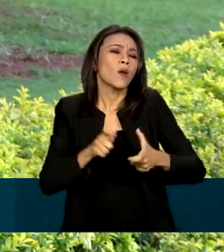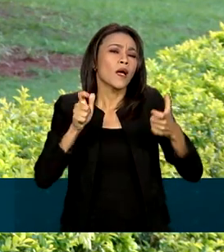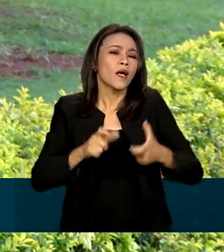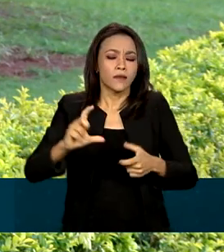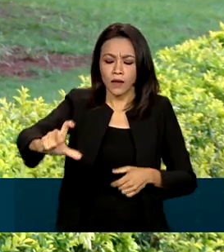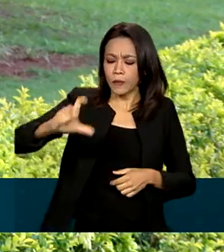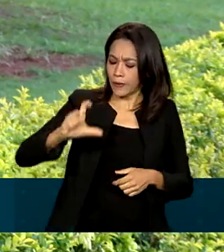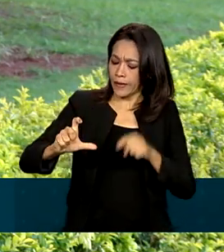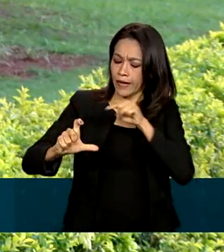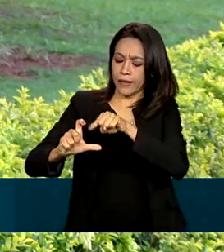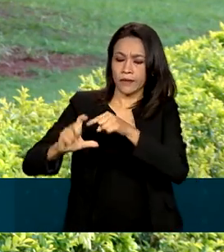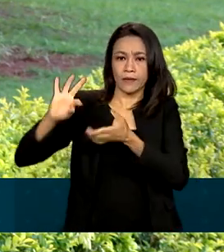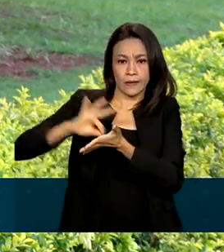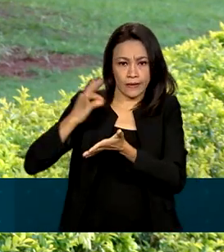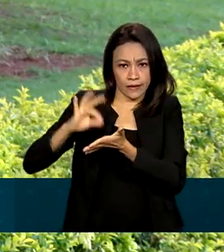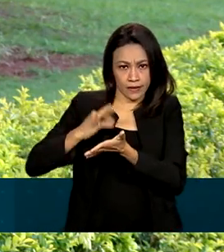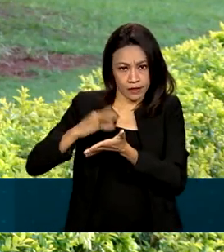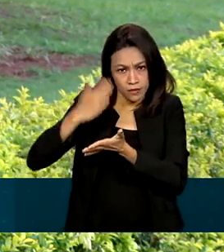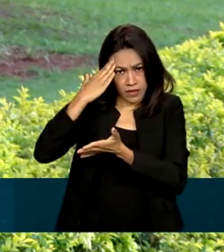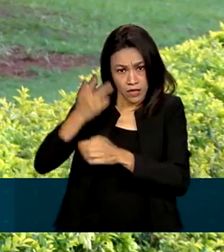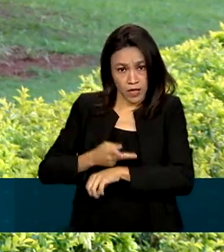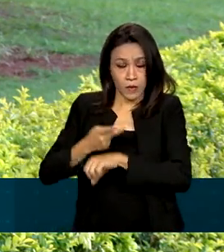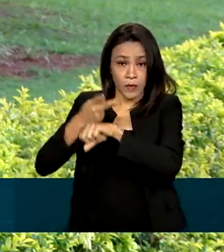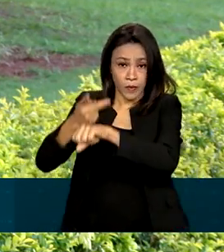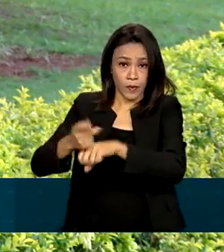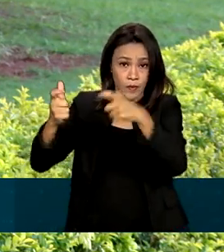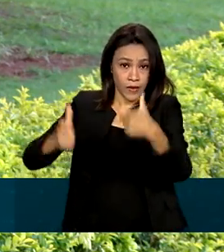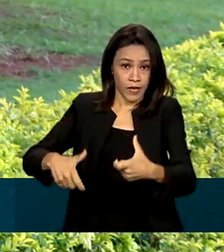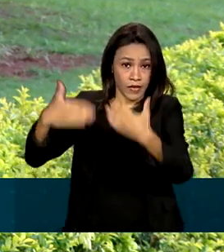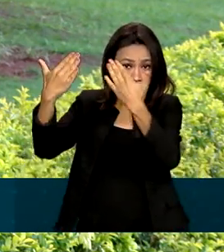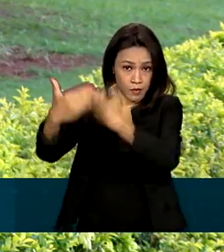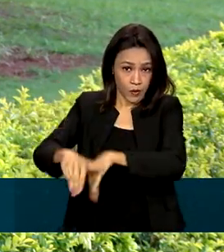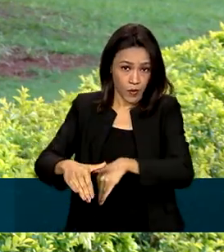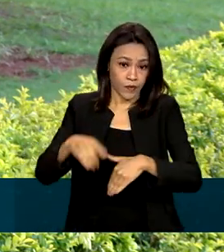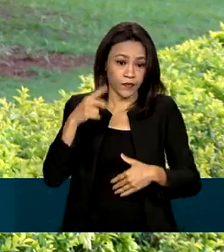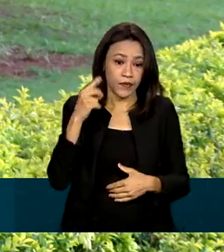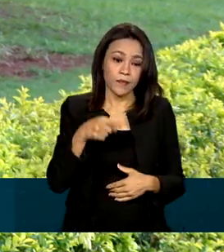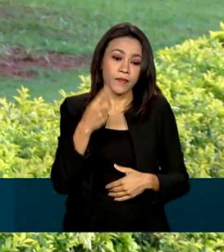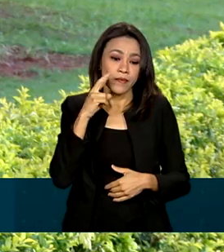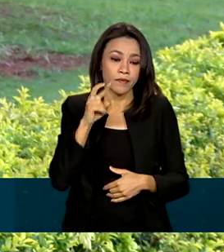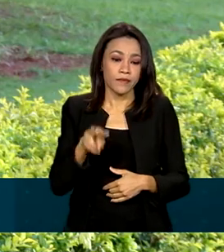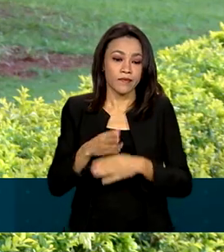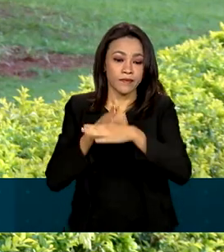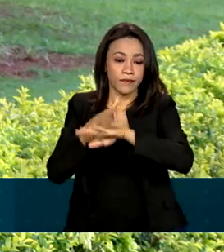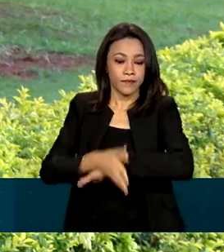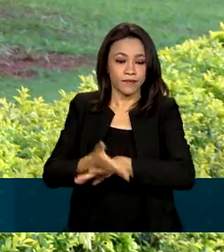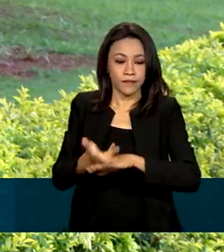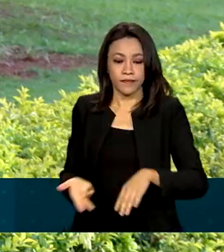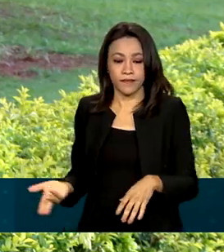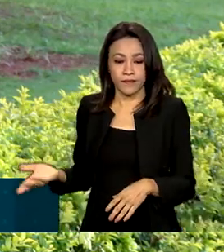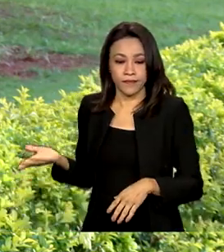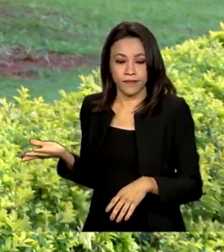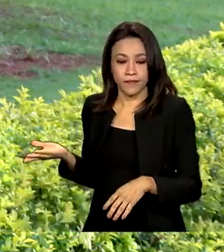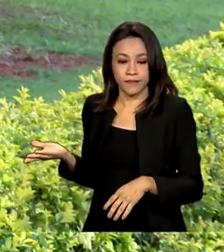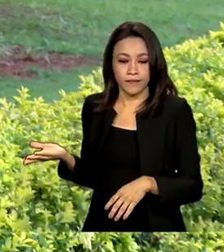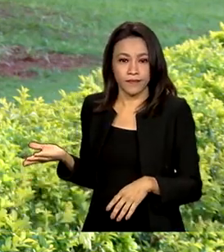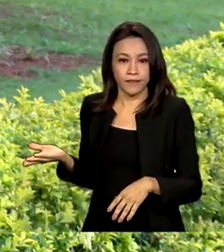confirmação de inscrição na página do participante, no endereço enem.inep.gov